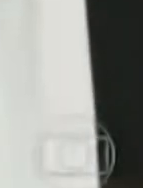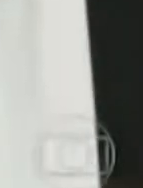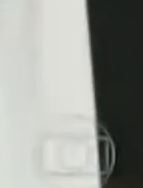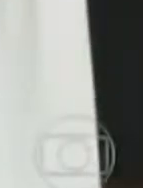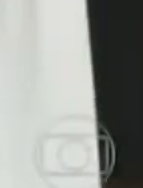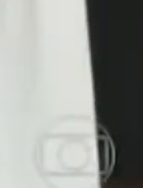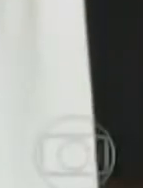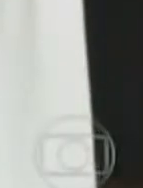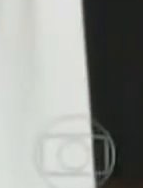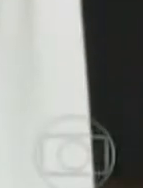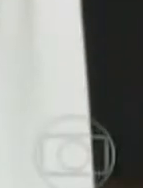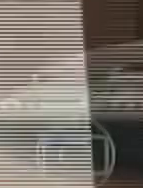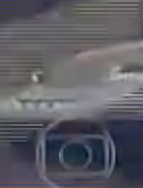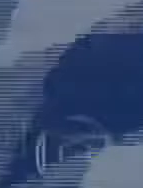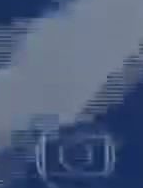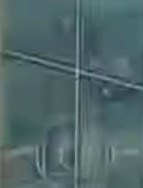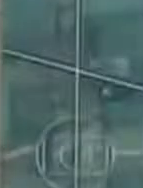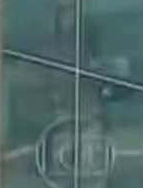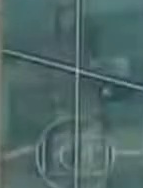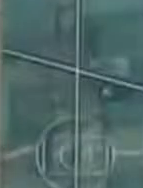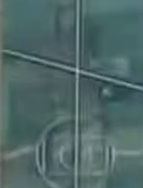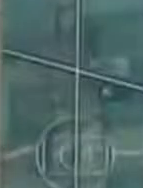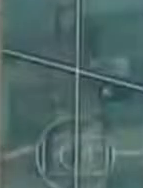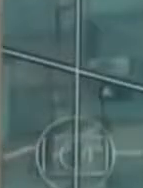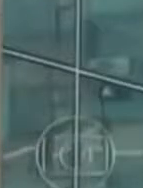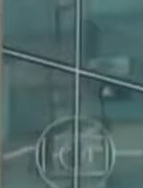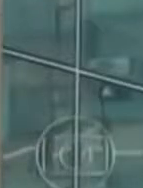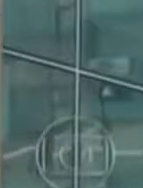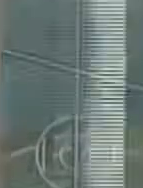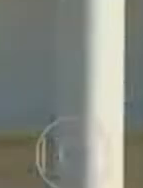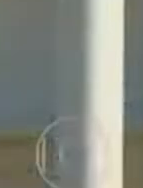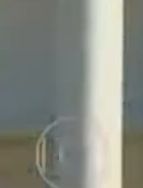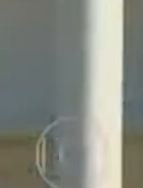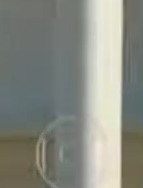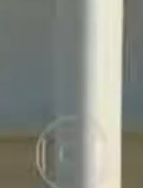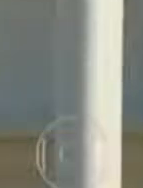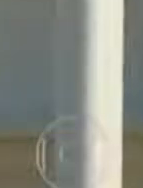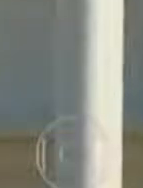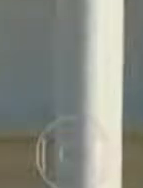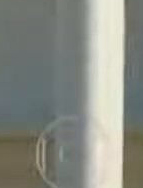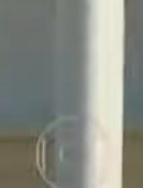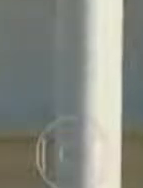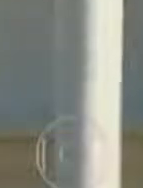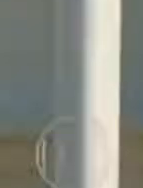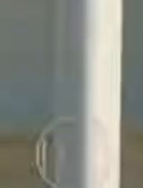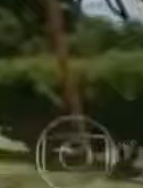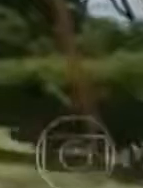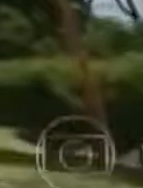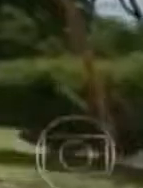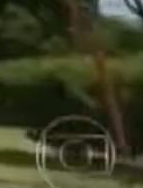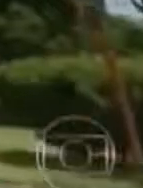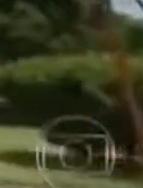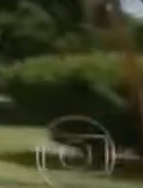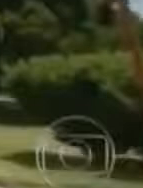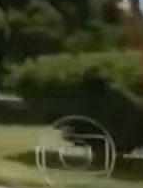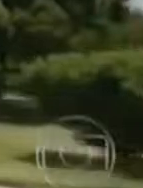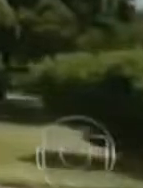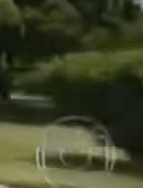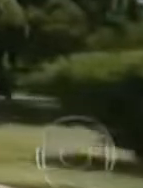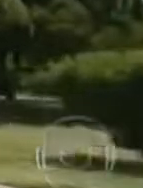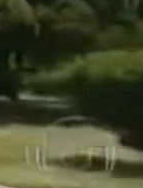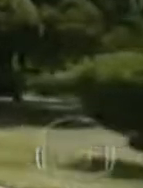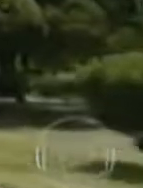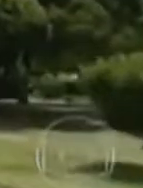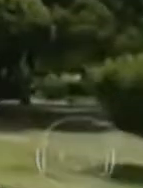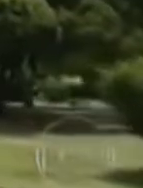no galgo para melhorar seu desempenho. A proibição não foi suficiente para deter a ação dos galgueiros